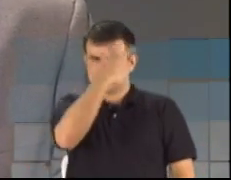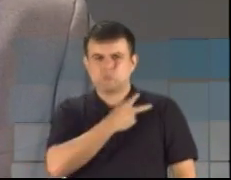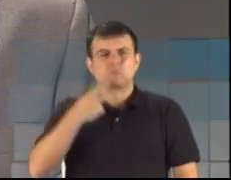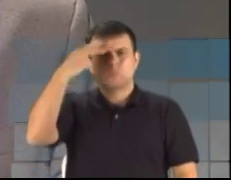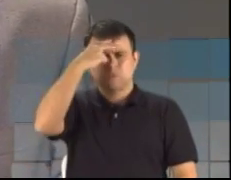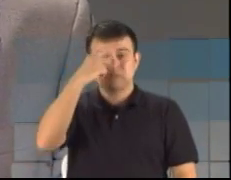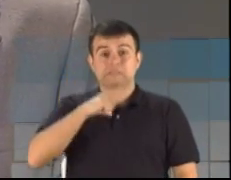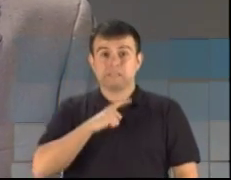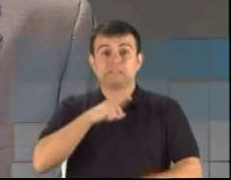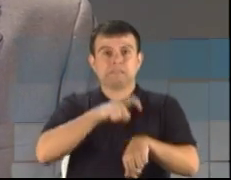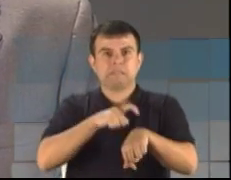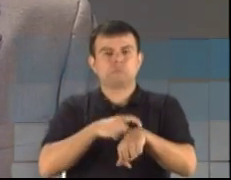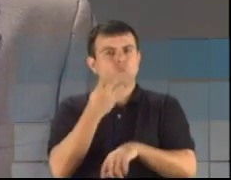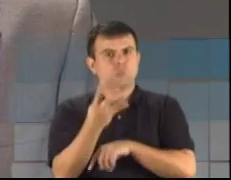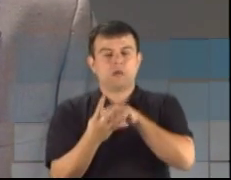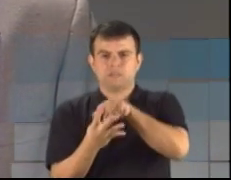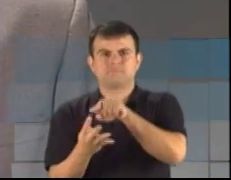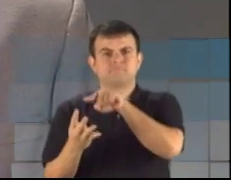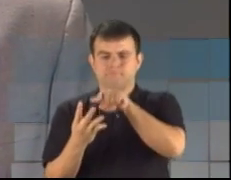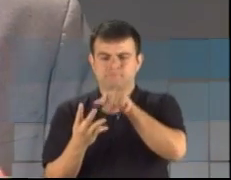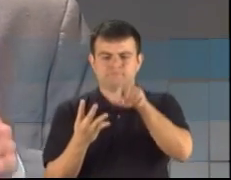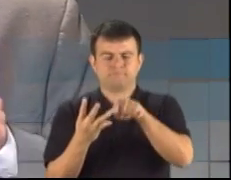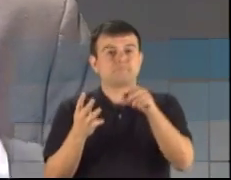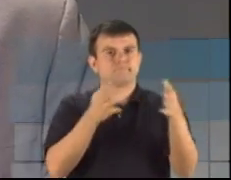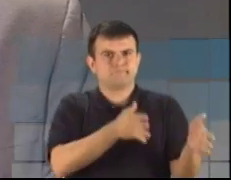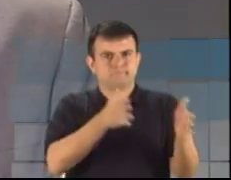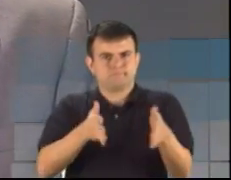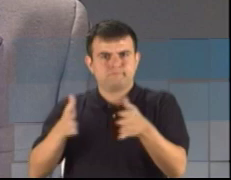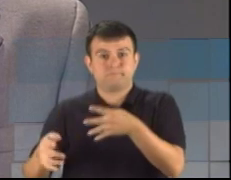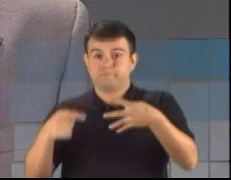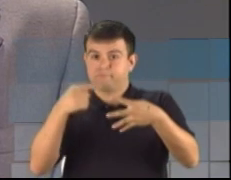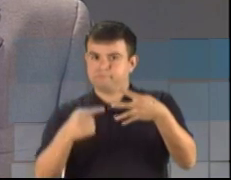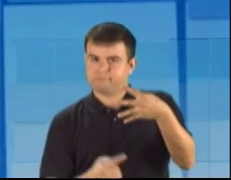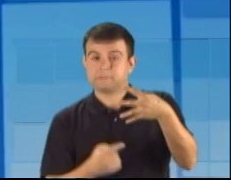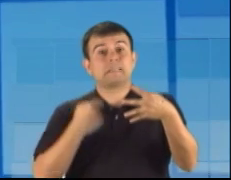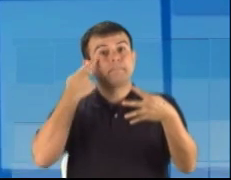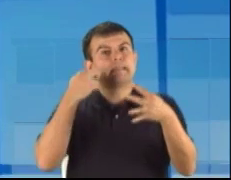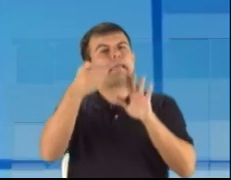quatro blocos. Vamos acompanhar as regras deste primeiro bloco.